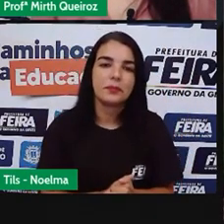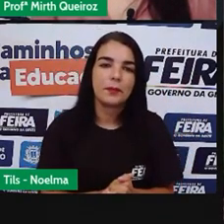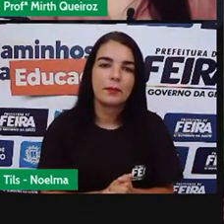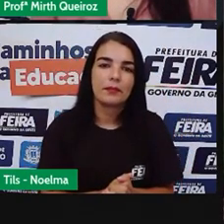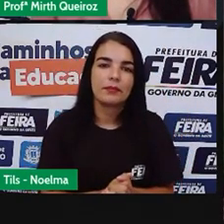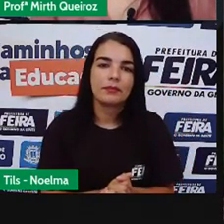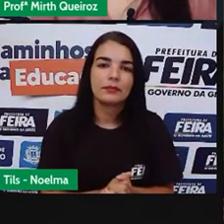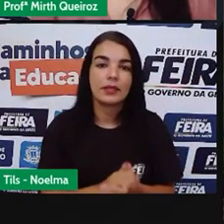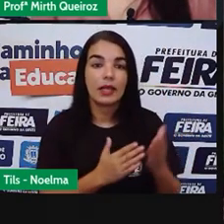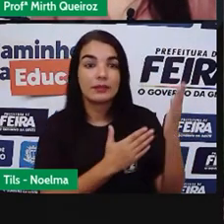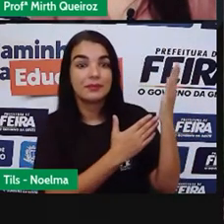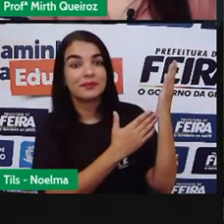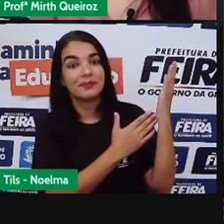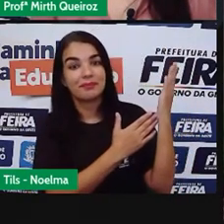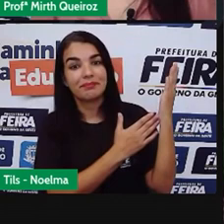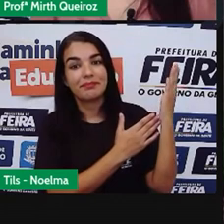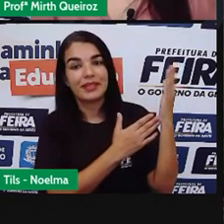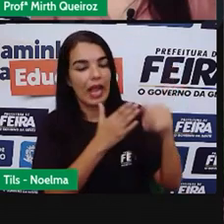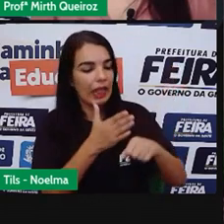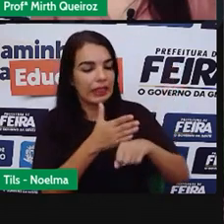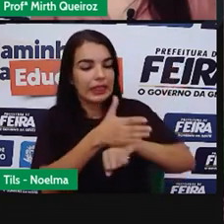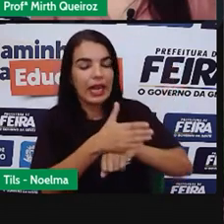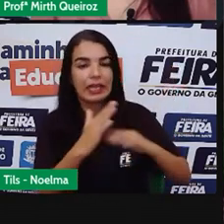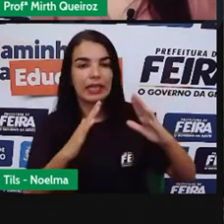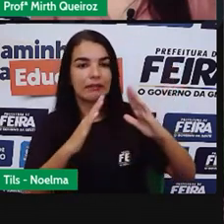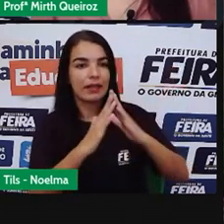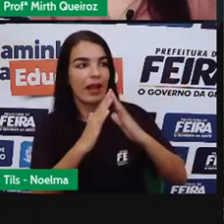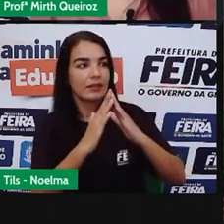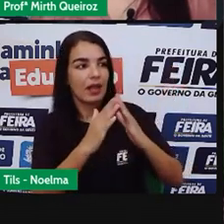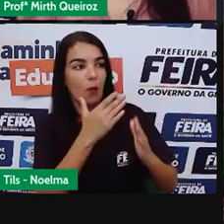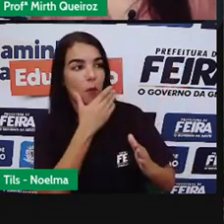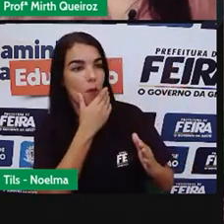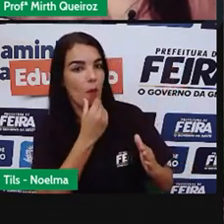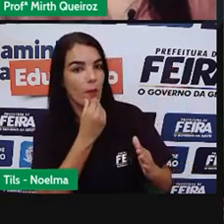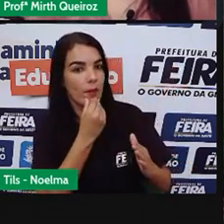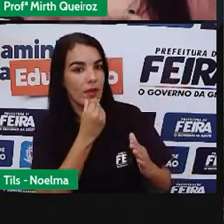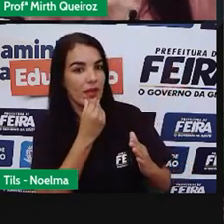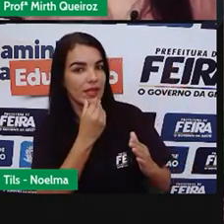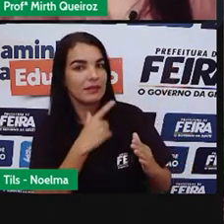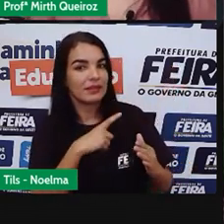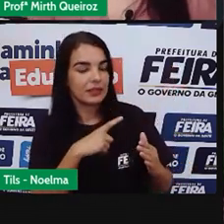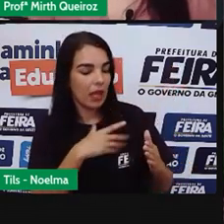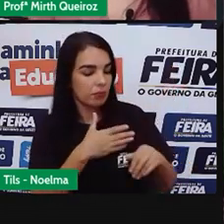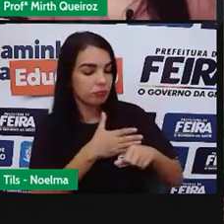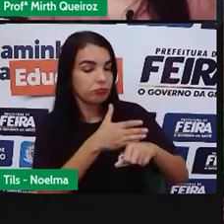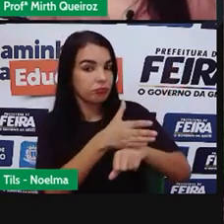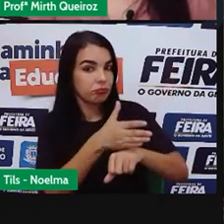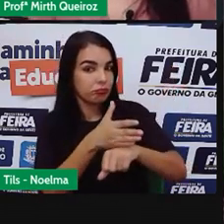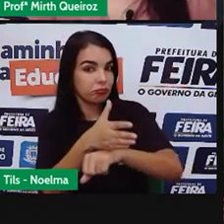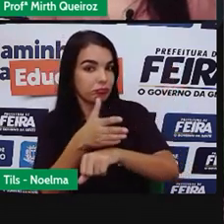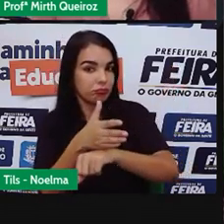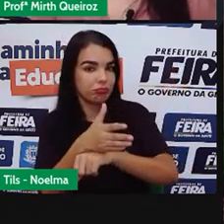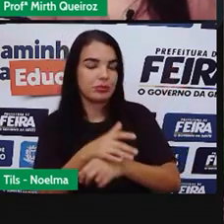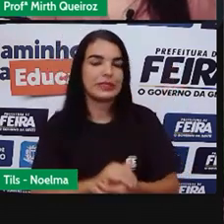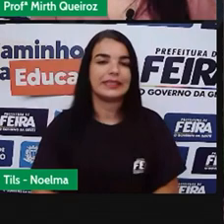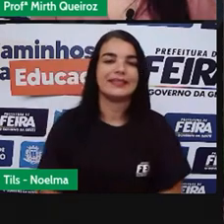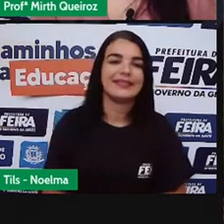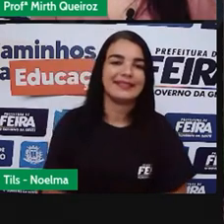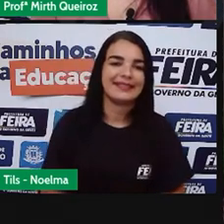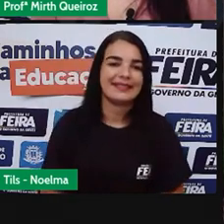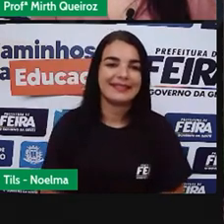arte Aqui nós temos A entrada Da casa dele Logo lá Da dentro Na parte da entrada